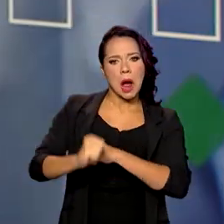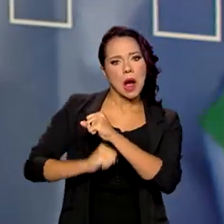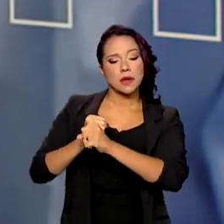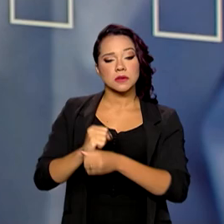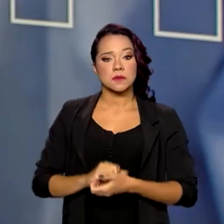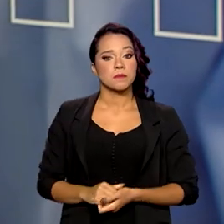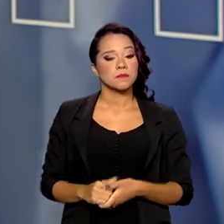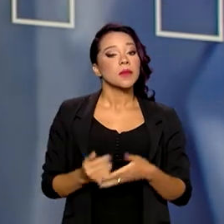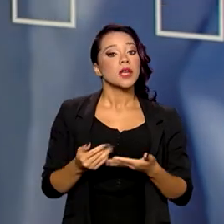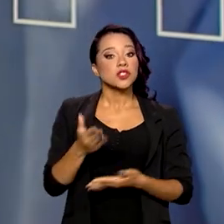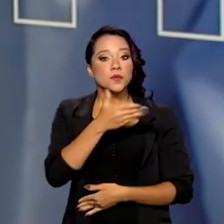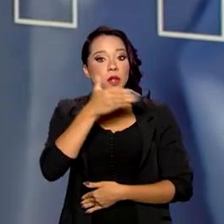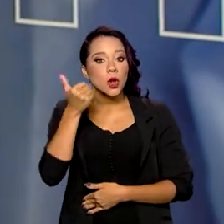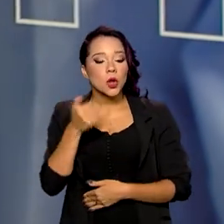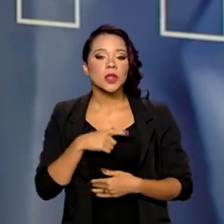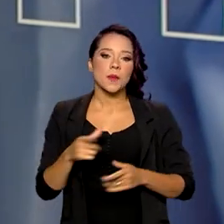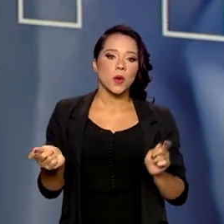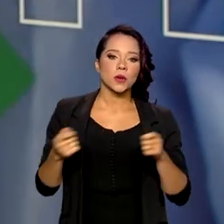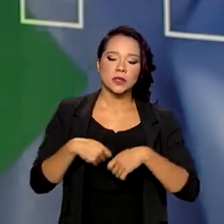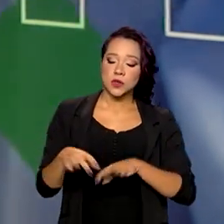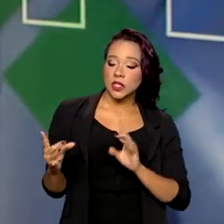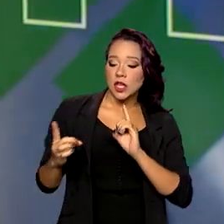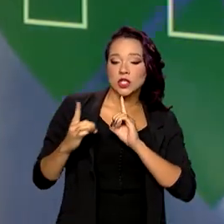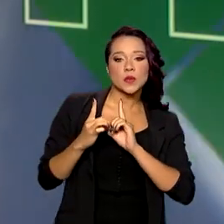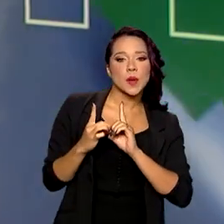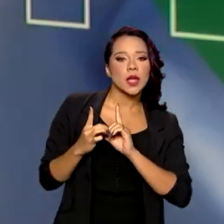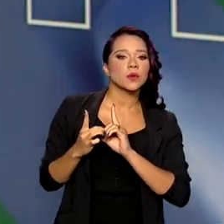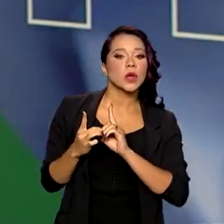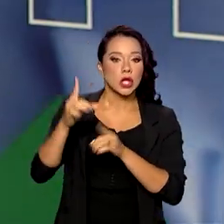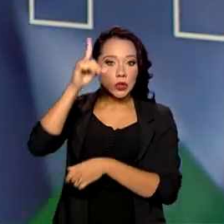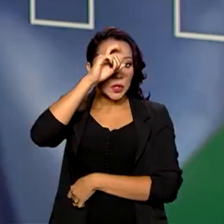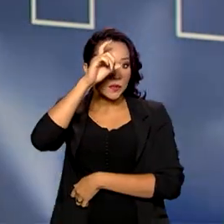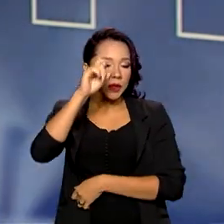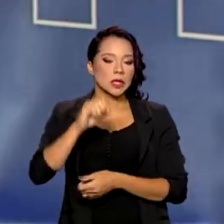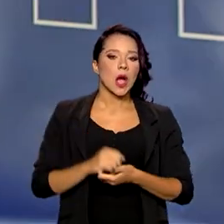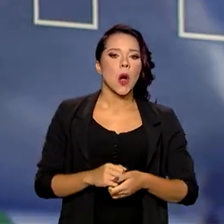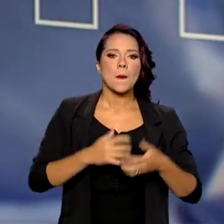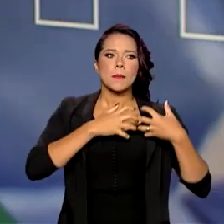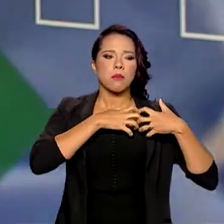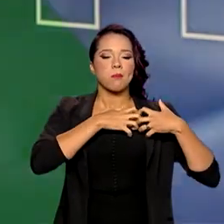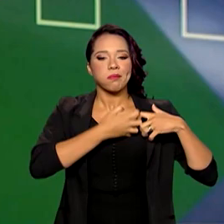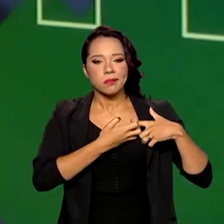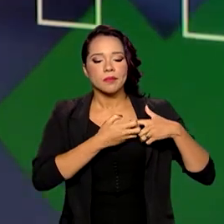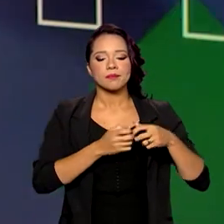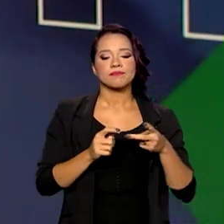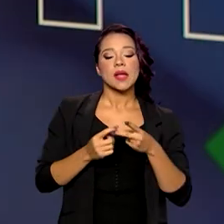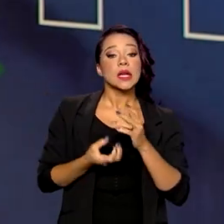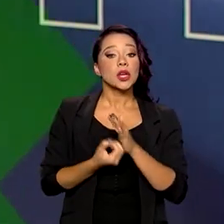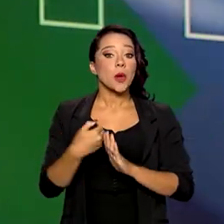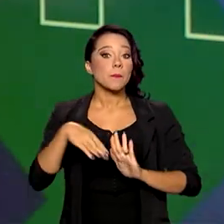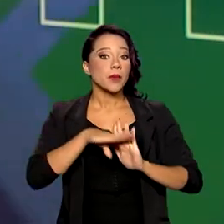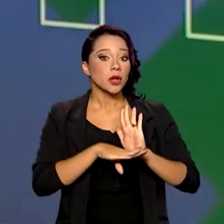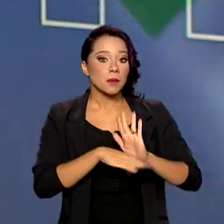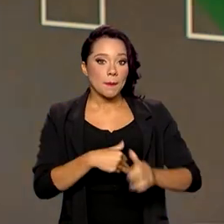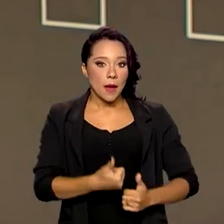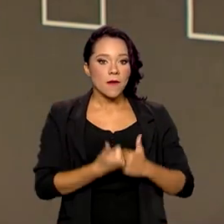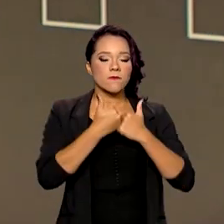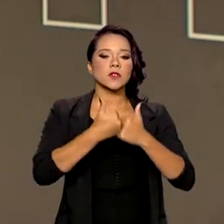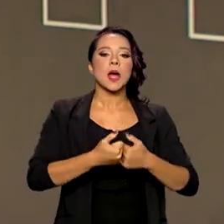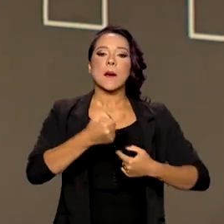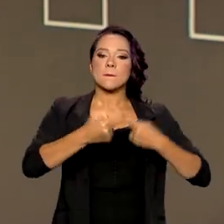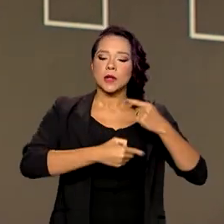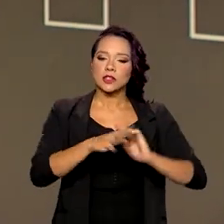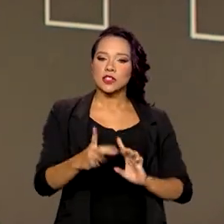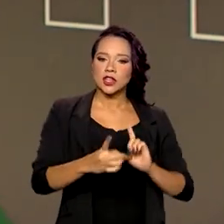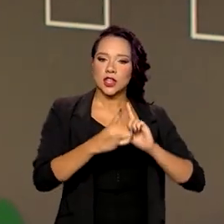Nós melhoramos a condição do atendimento pré-hospitalar do infarto, nós criamos programas para reforçar a política